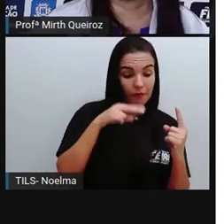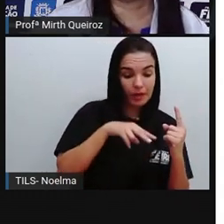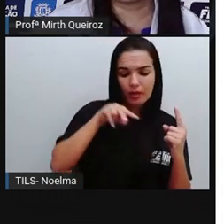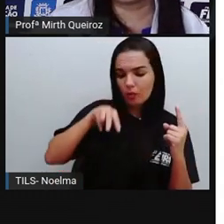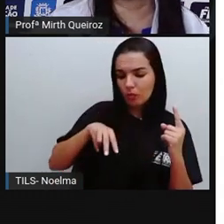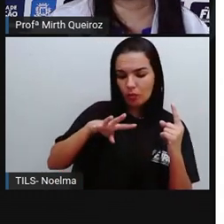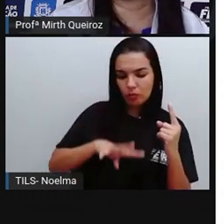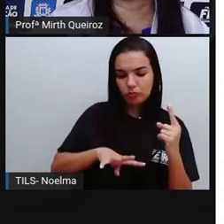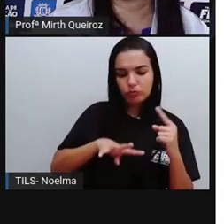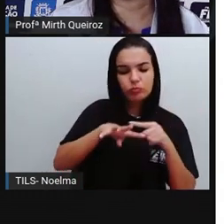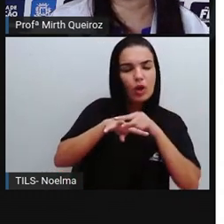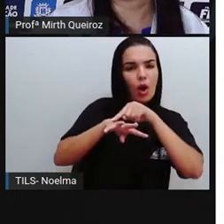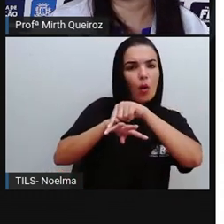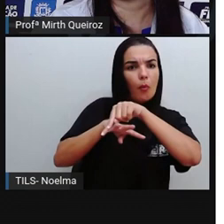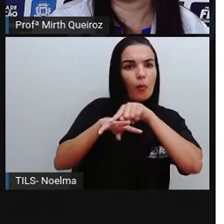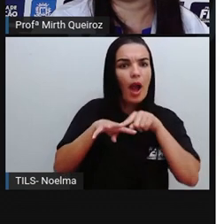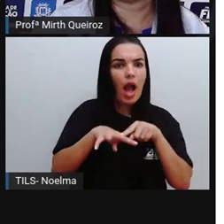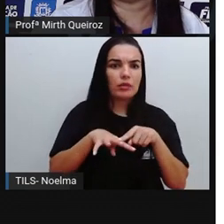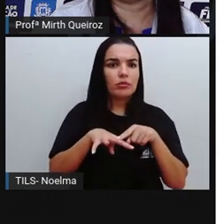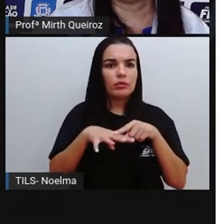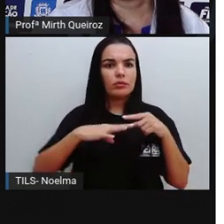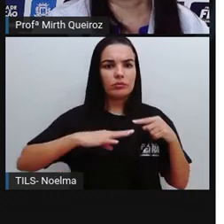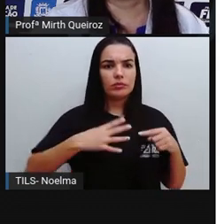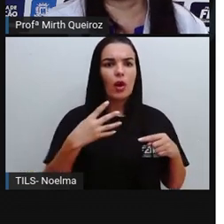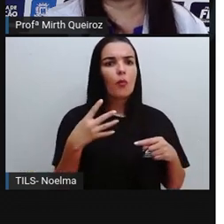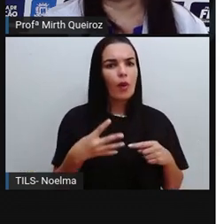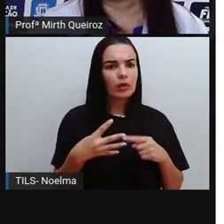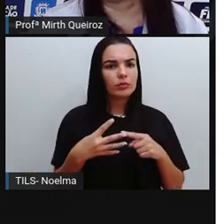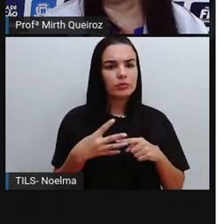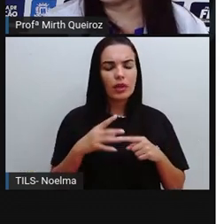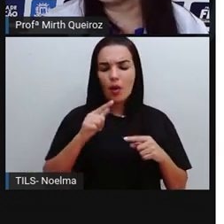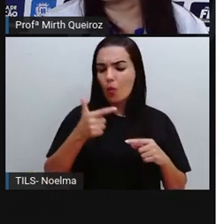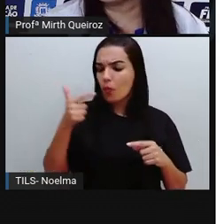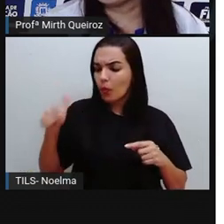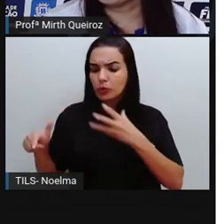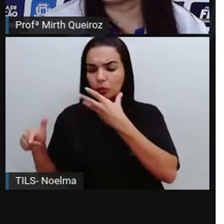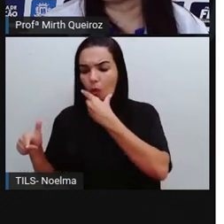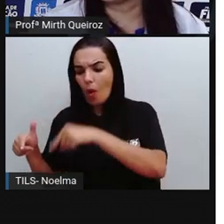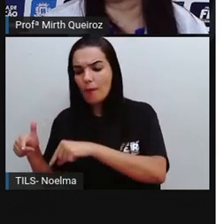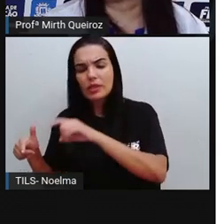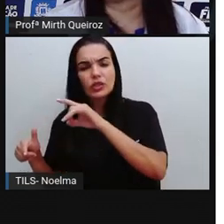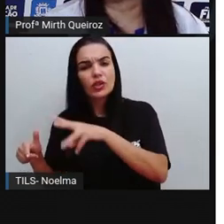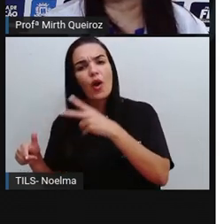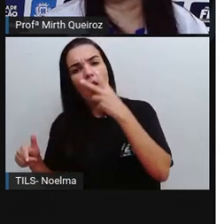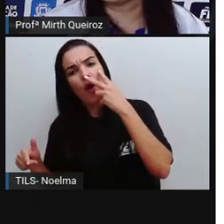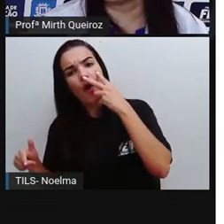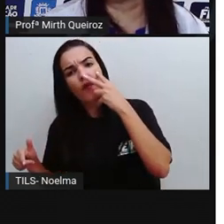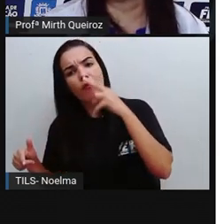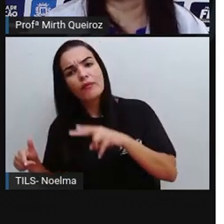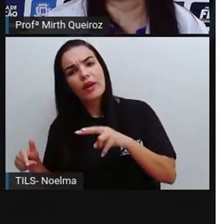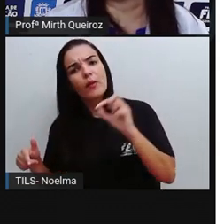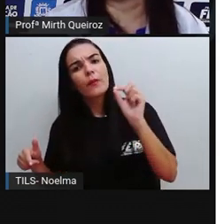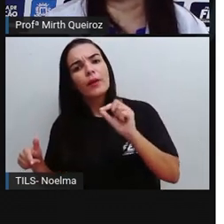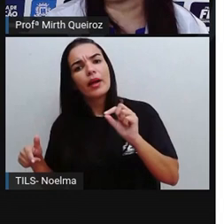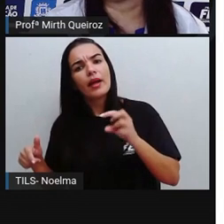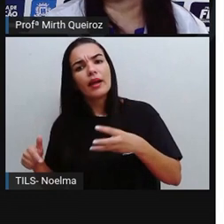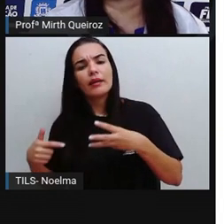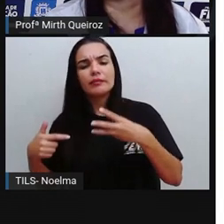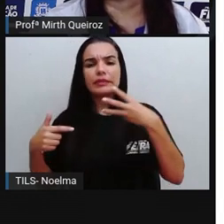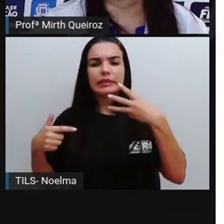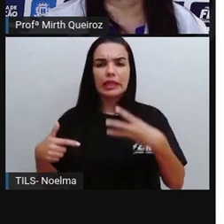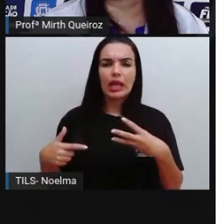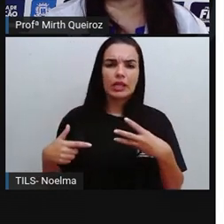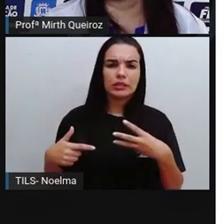quatro pedaços de madeira. Já o outro homem, esse segundo homem, ele está